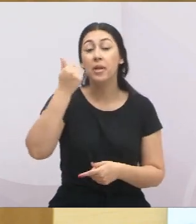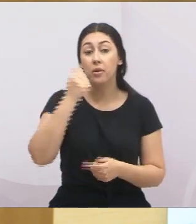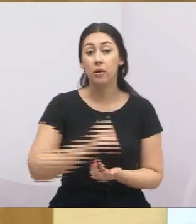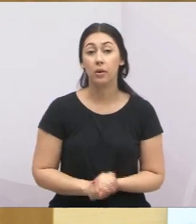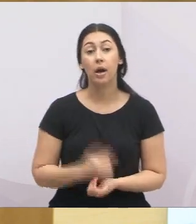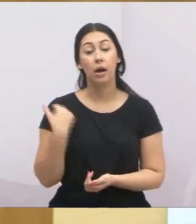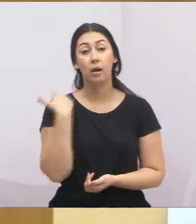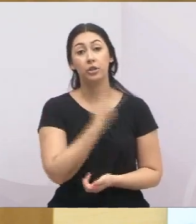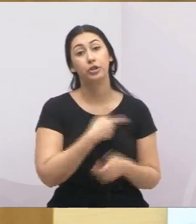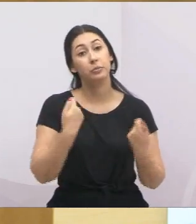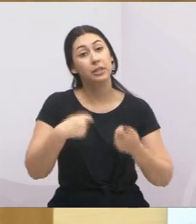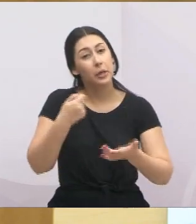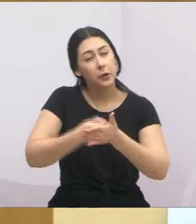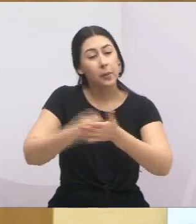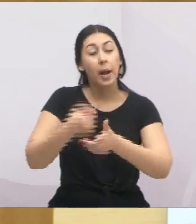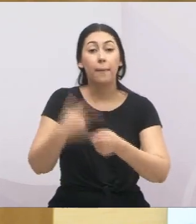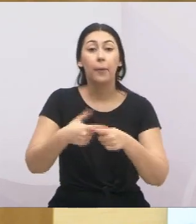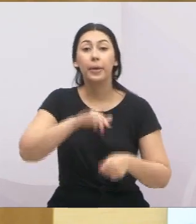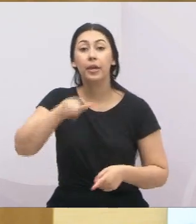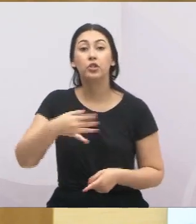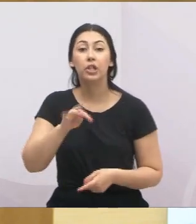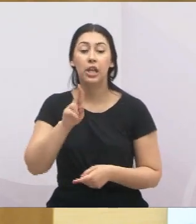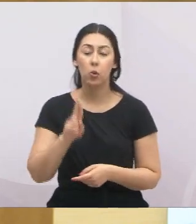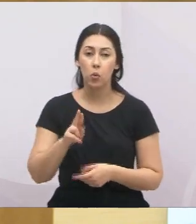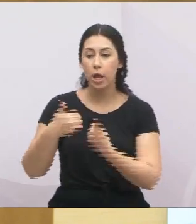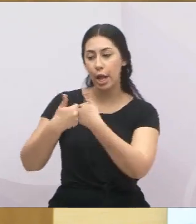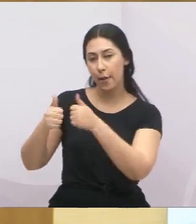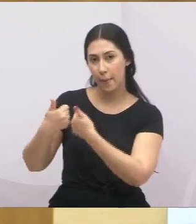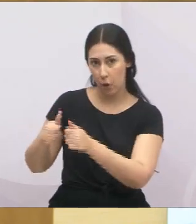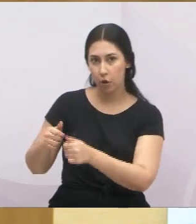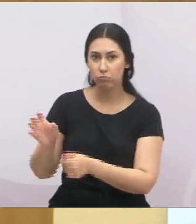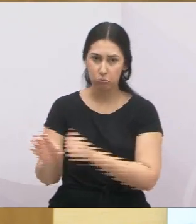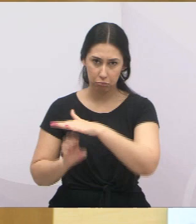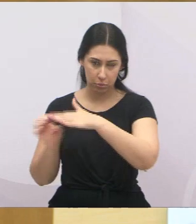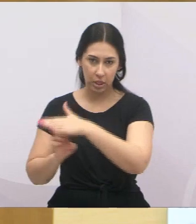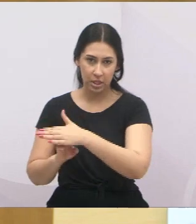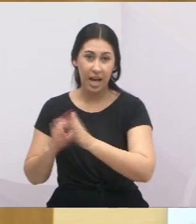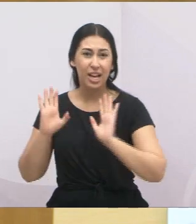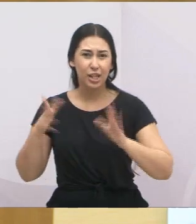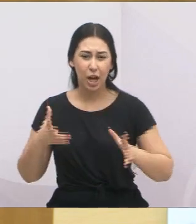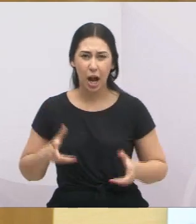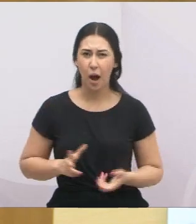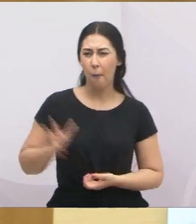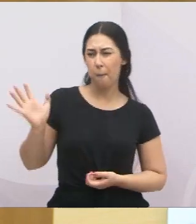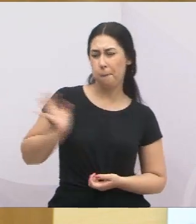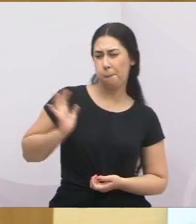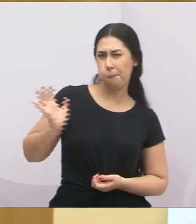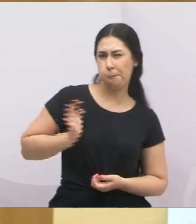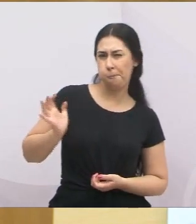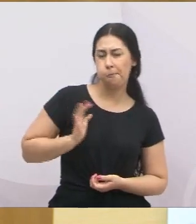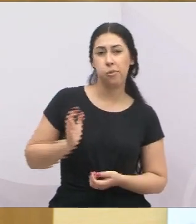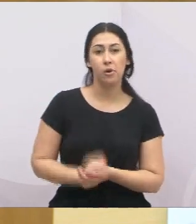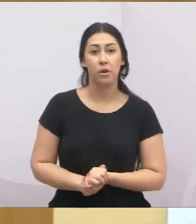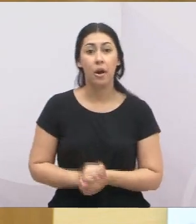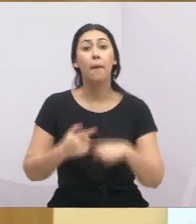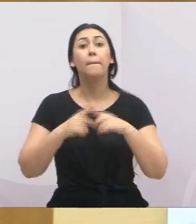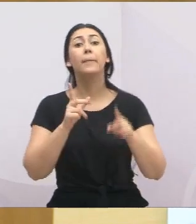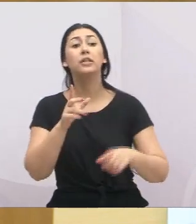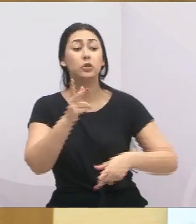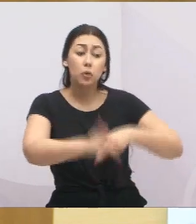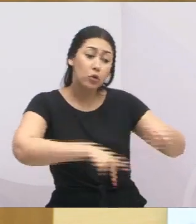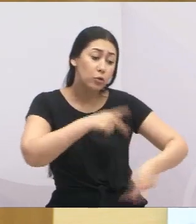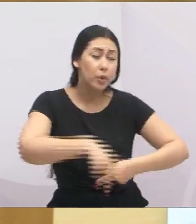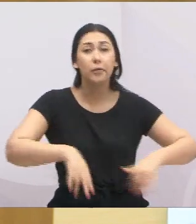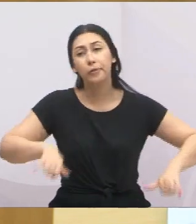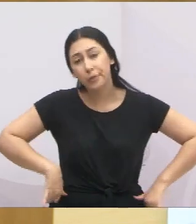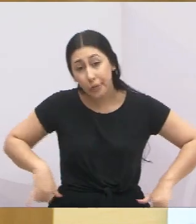porque a JTU já enriqueceu na nossa cidade, ganhou muito dinheiro. E hoje quem está sofrendo com essa pandemia é só o peão, é só o pobre, é